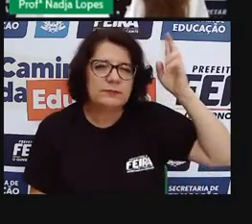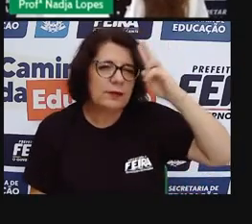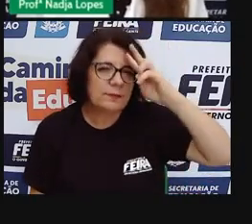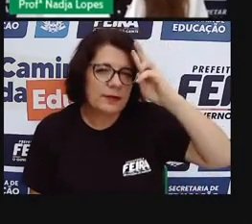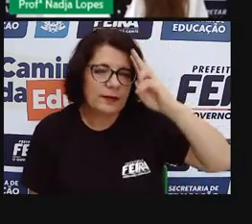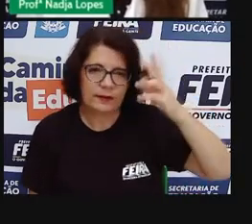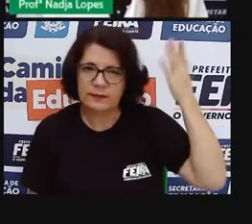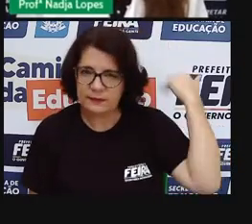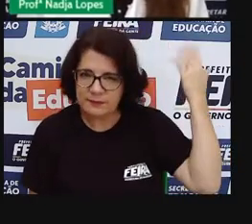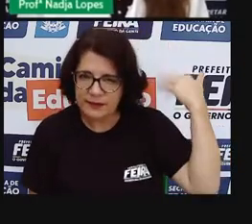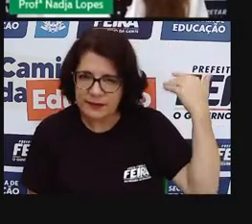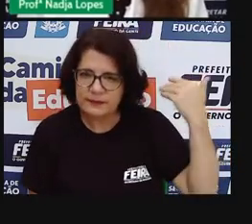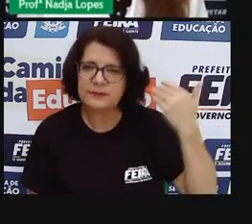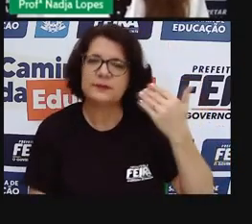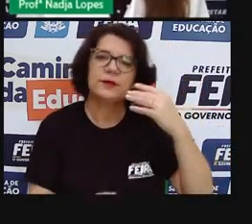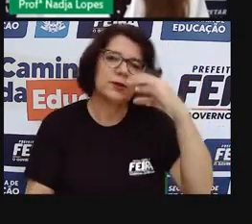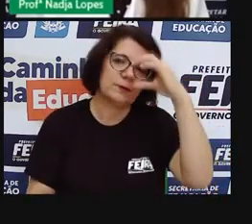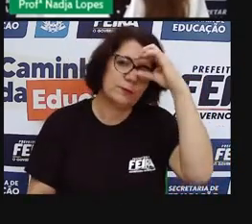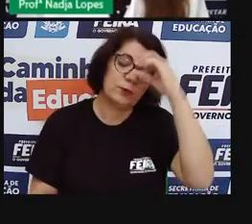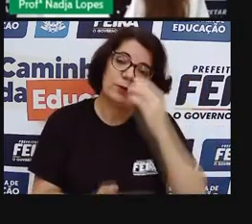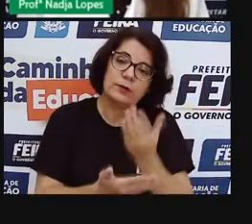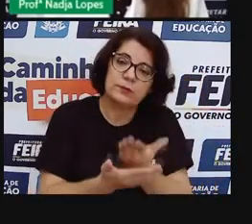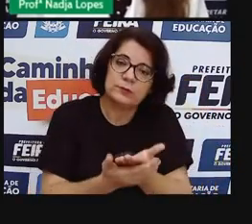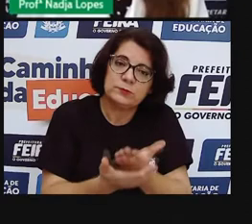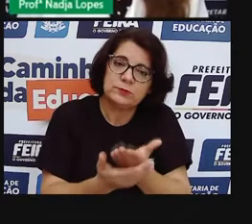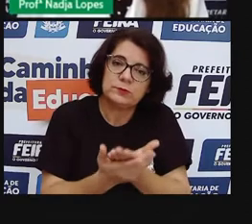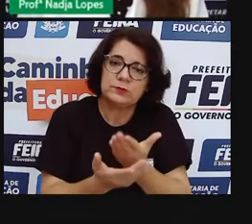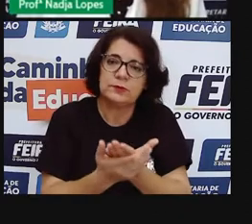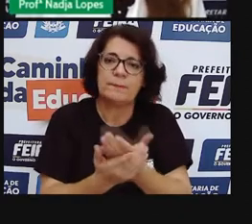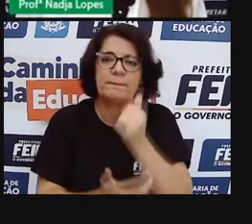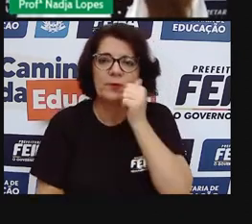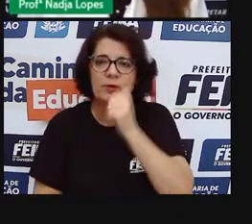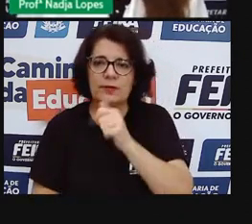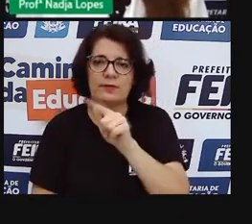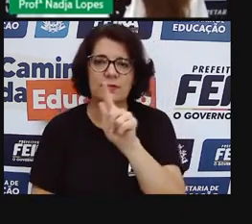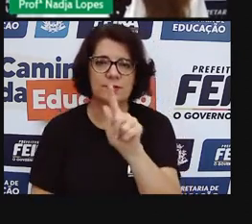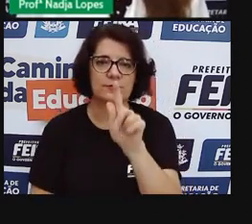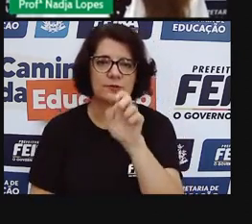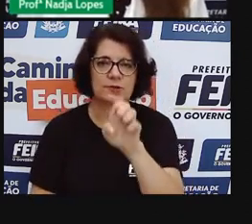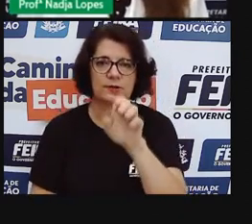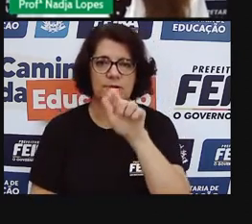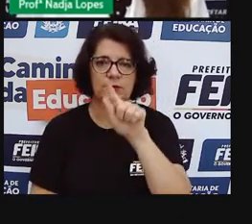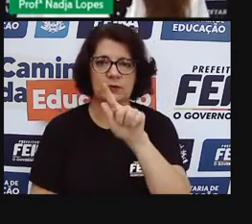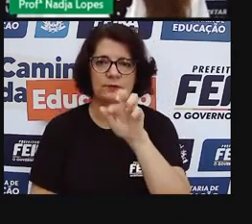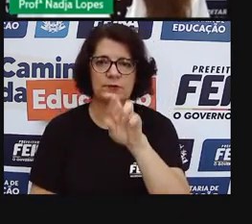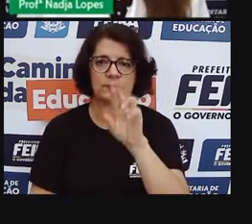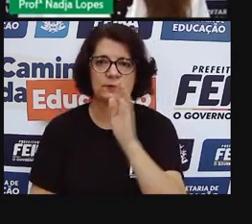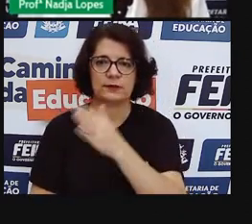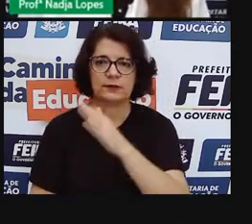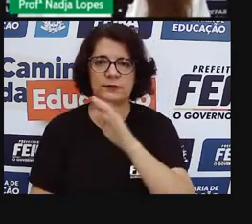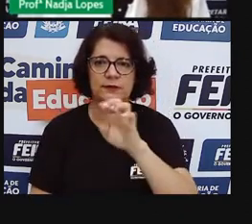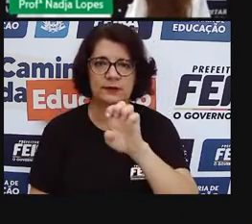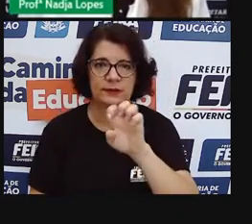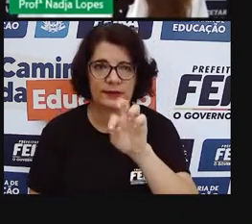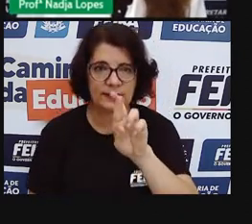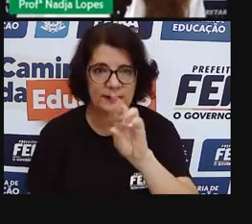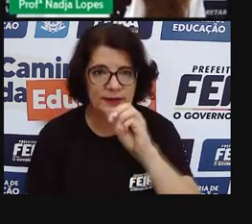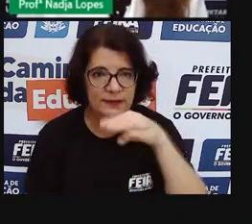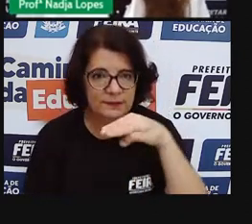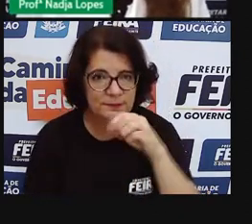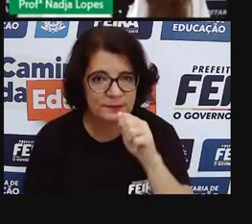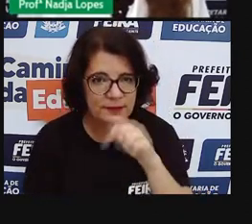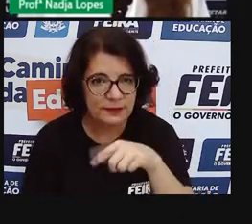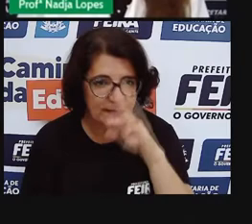aula passada nós falamos um pouquinho sobre Georgina Erisman. Vocês lembram que a gente falou sobre